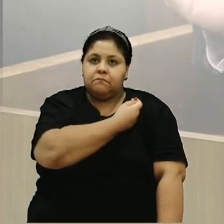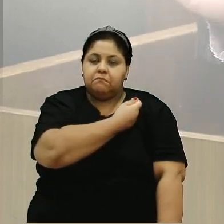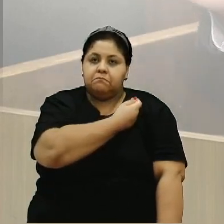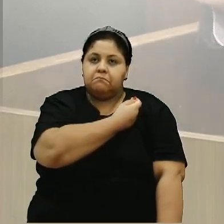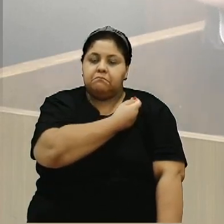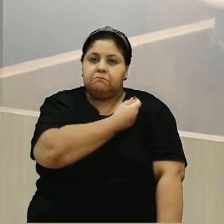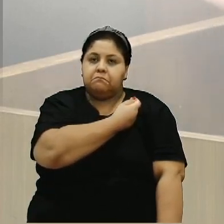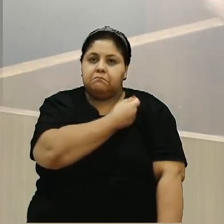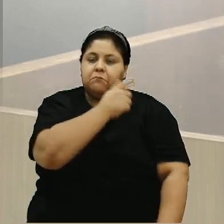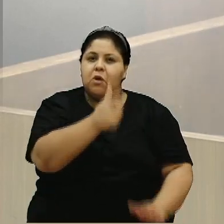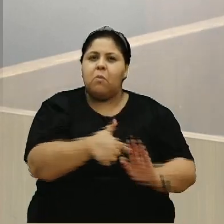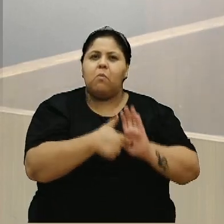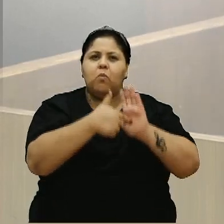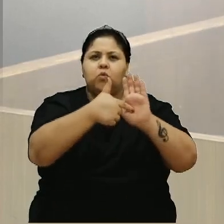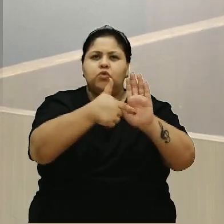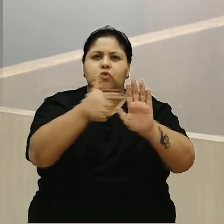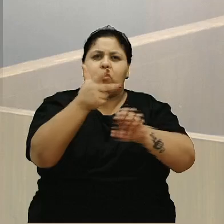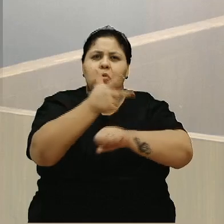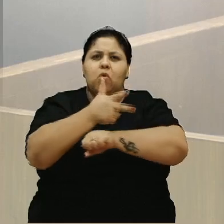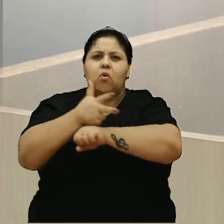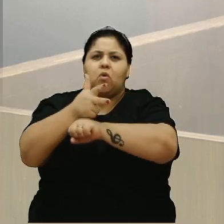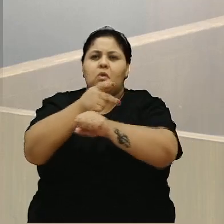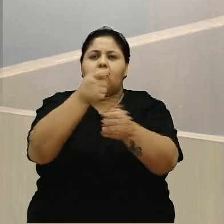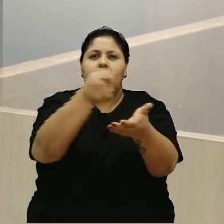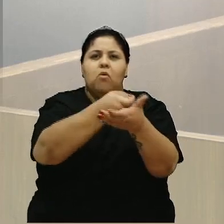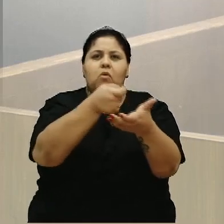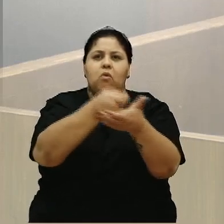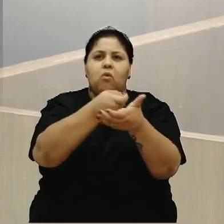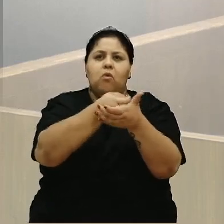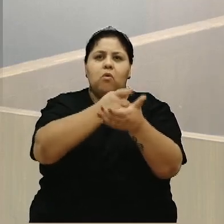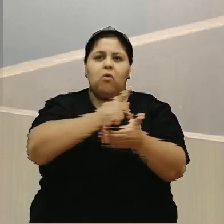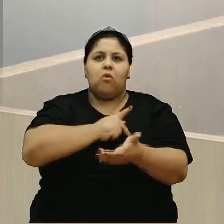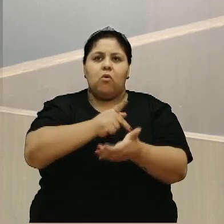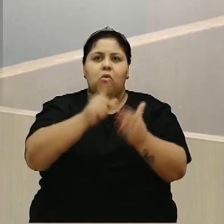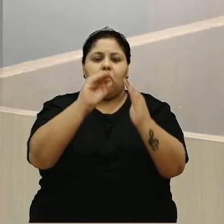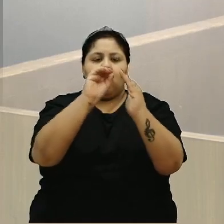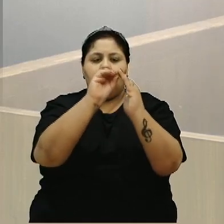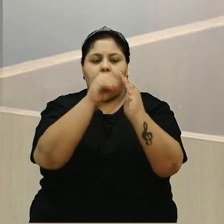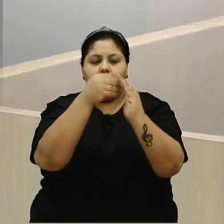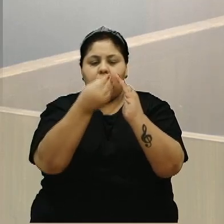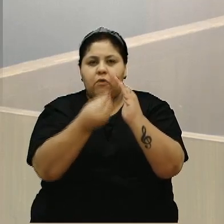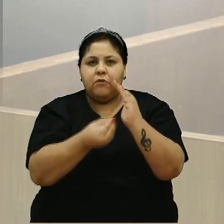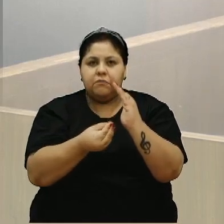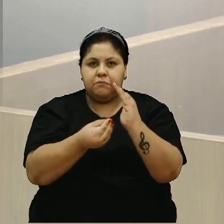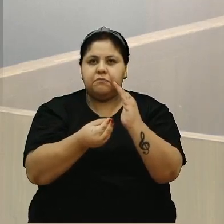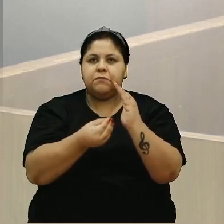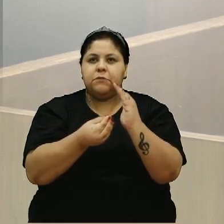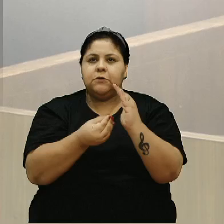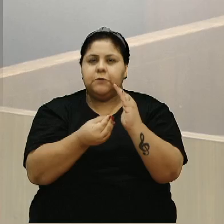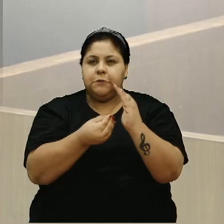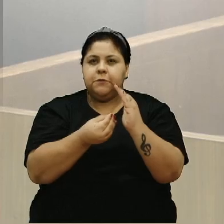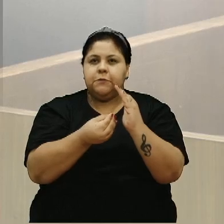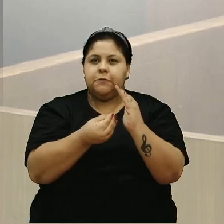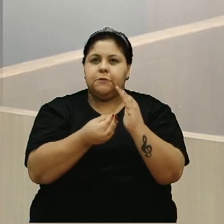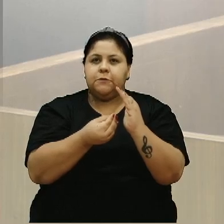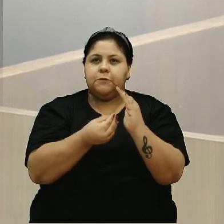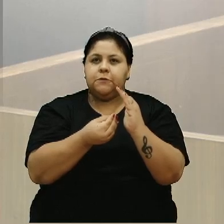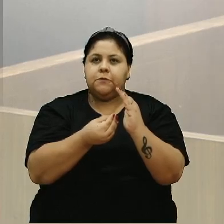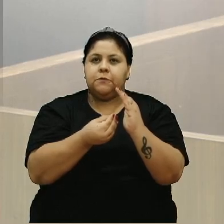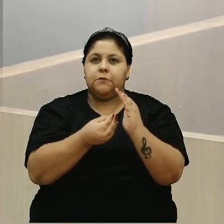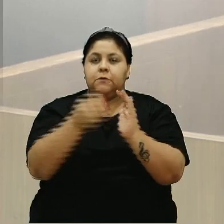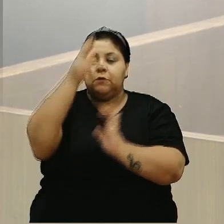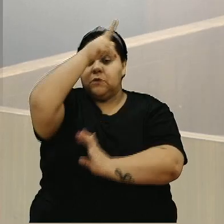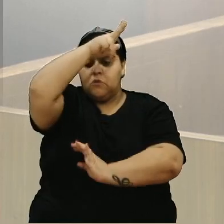um vídeo, cobrando do presidente do Samar e lá na Graciema Fórmula. Declaração de líder partido novo. Então o